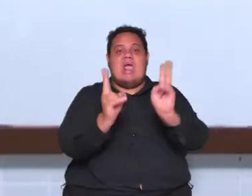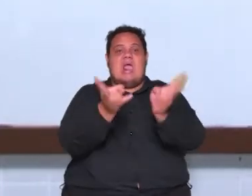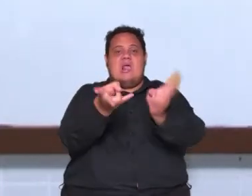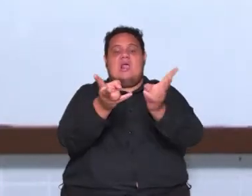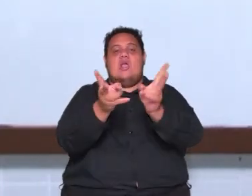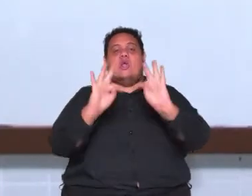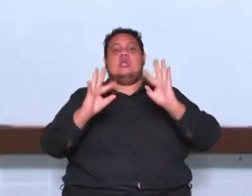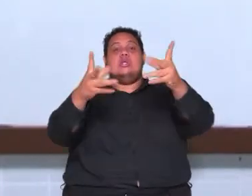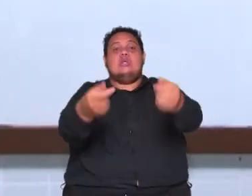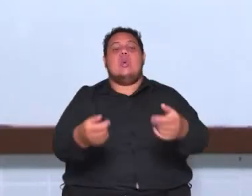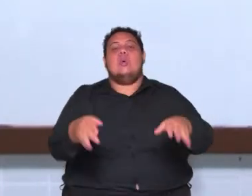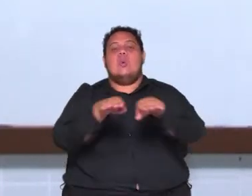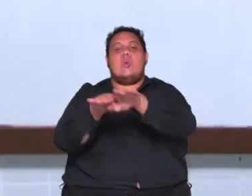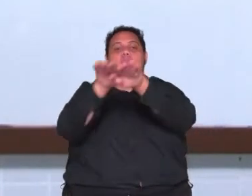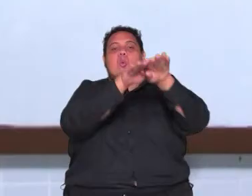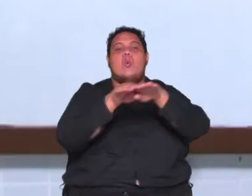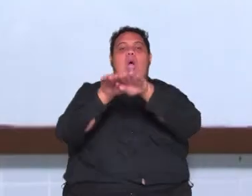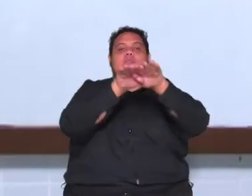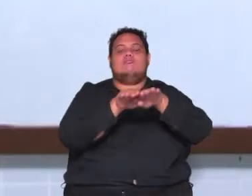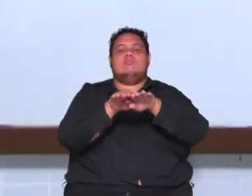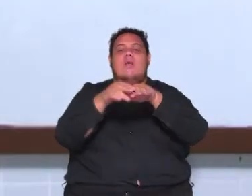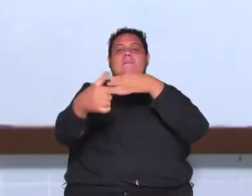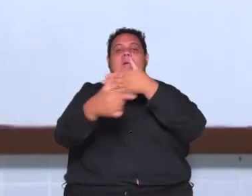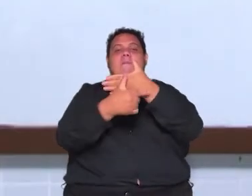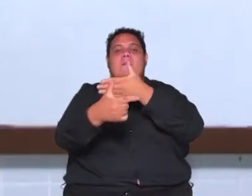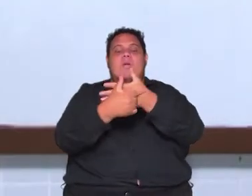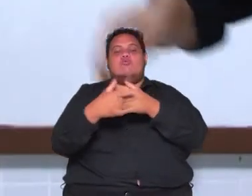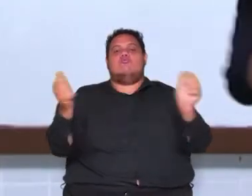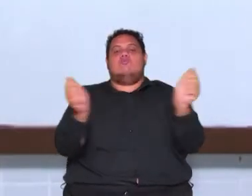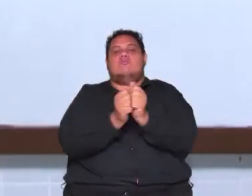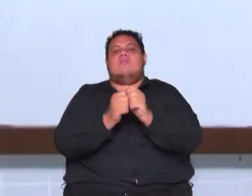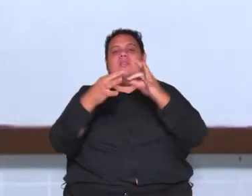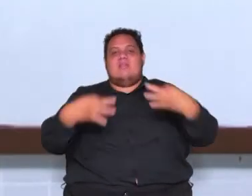todos têm que ser iguais cumprindo seu papel em harmonia